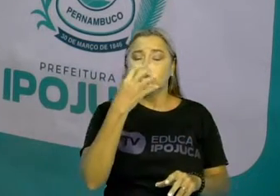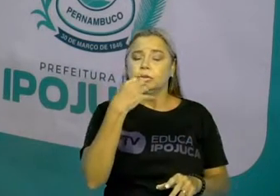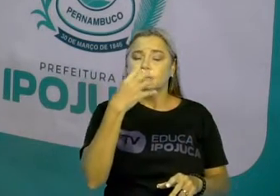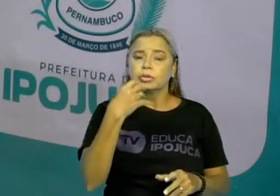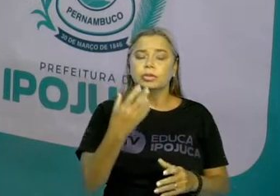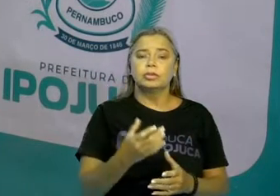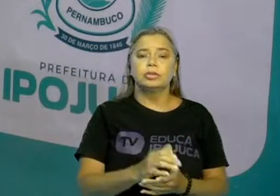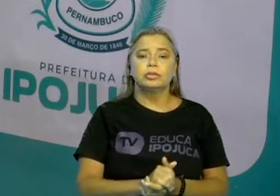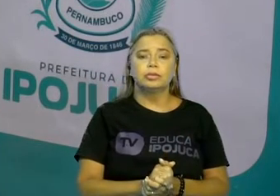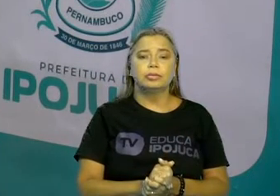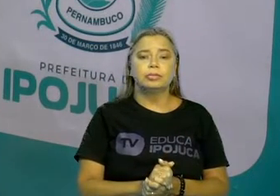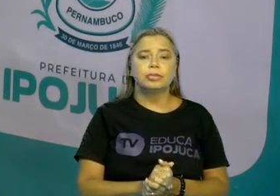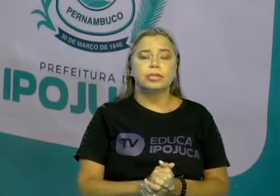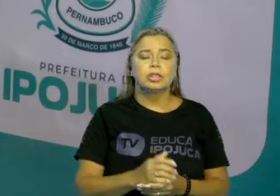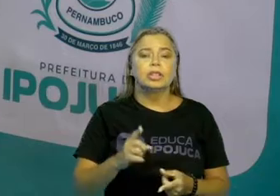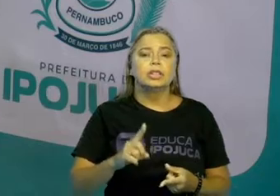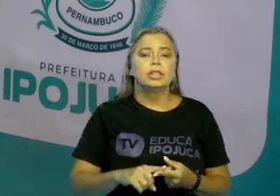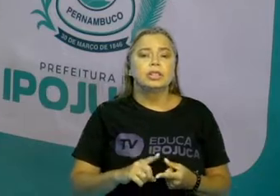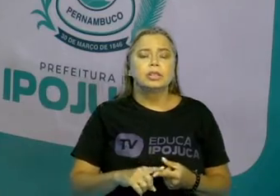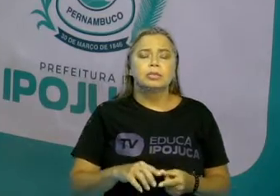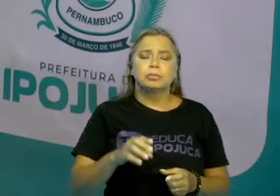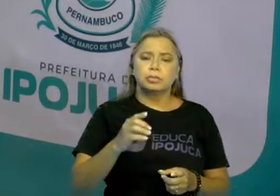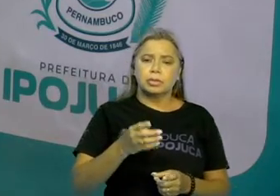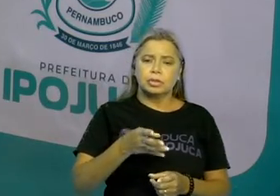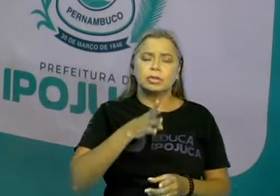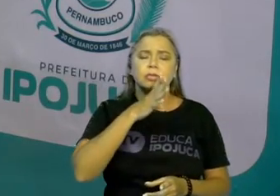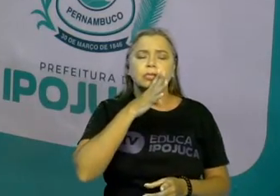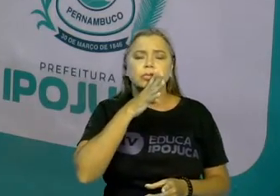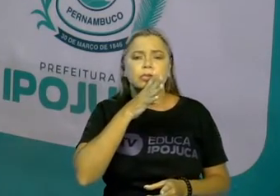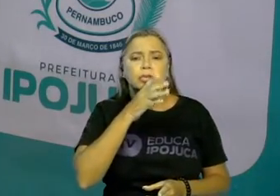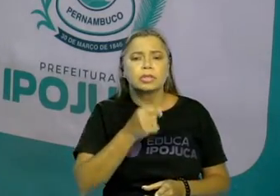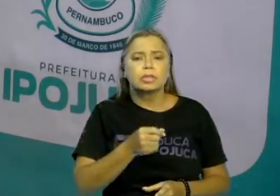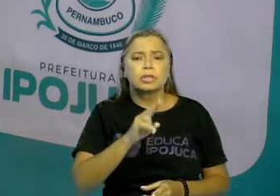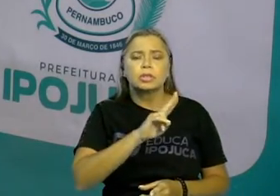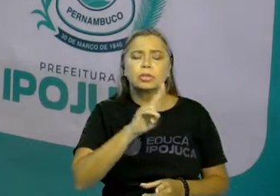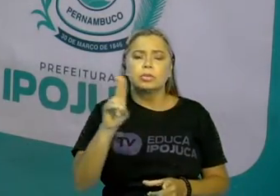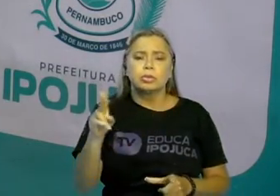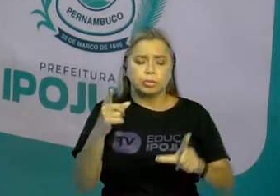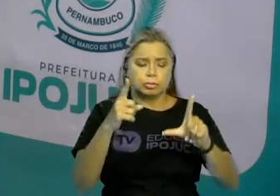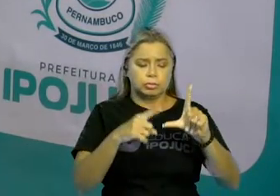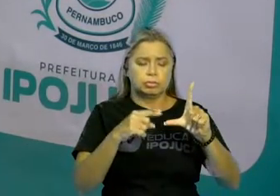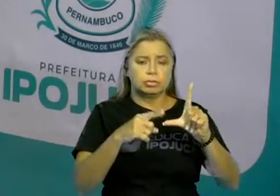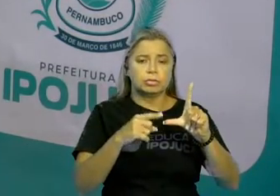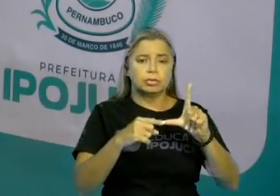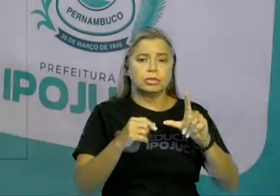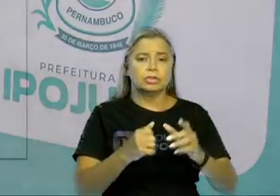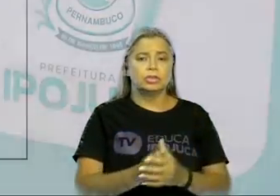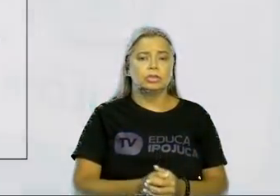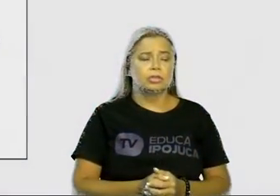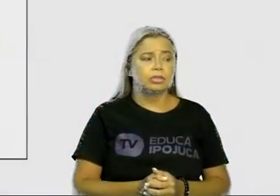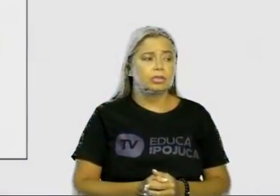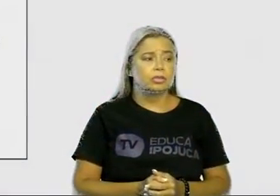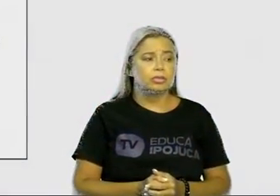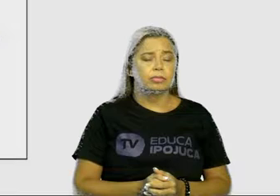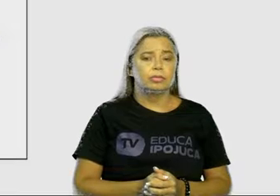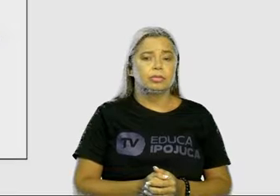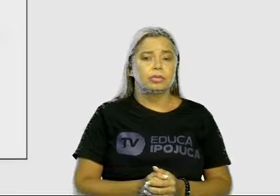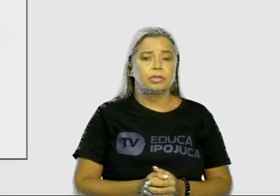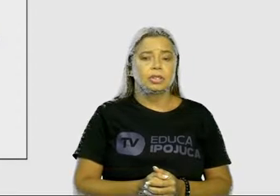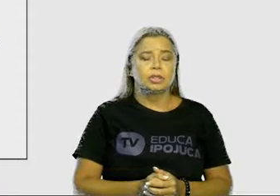Conhecer o nome das letras é super importante. Portanto, A, B,